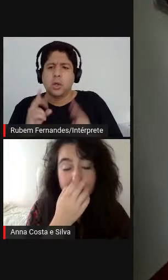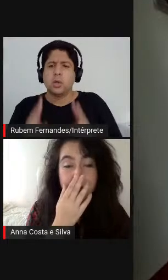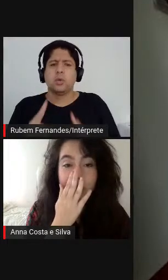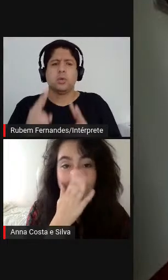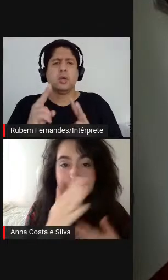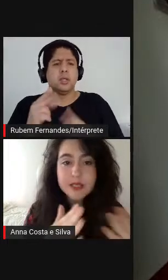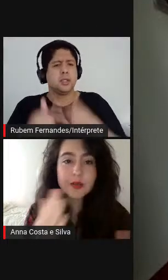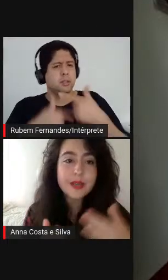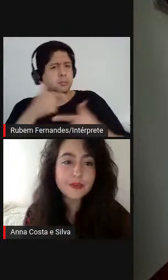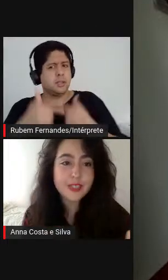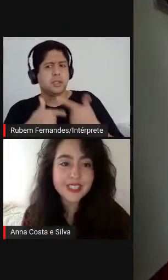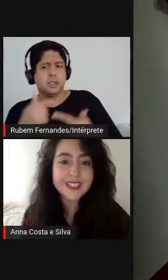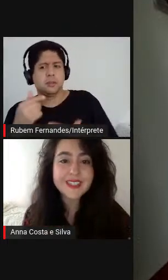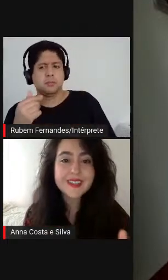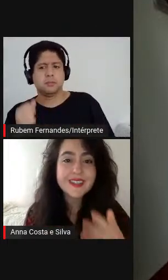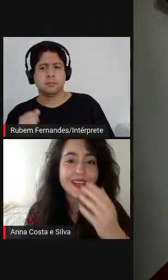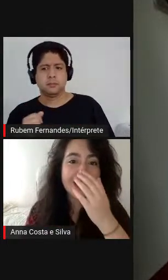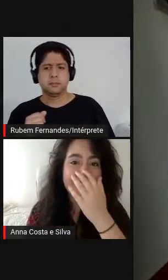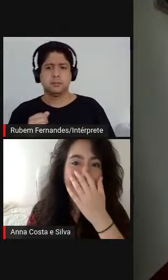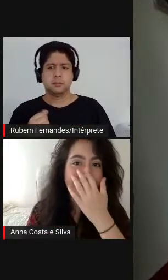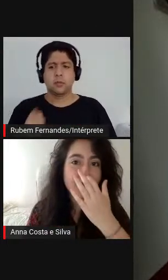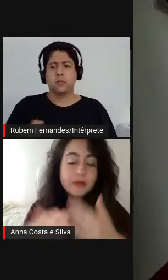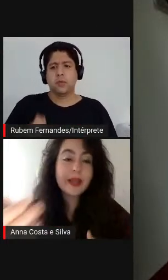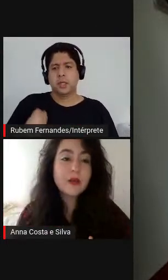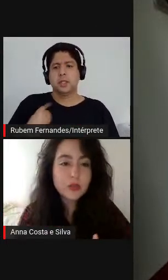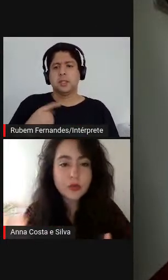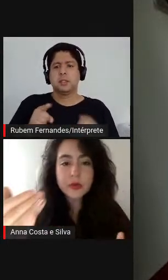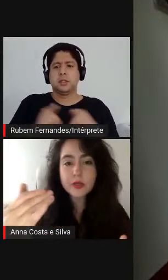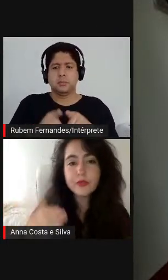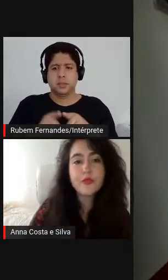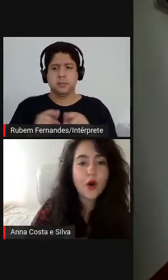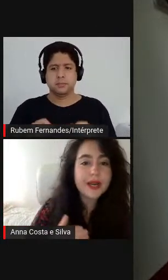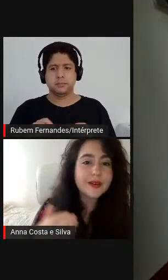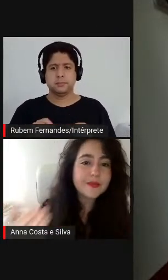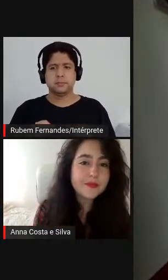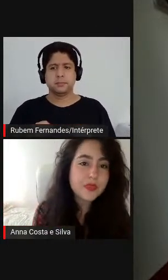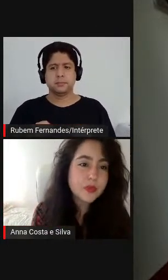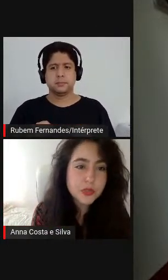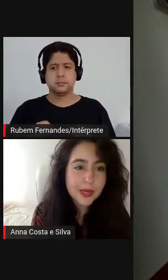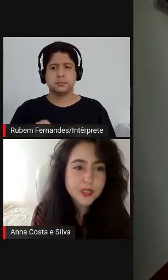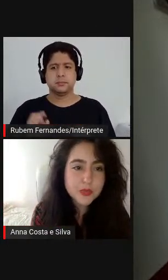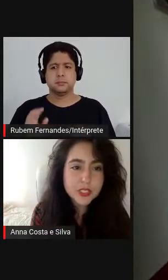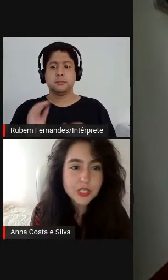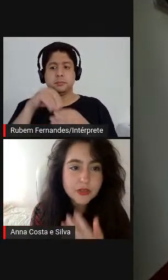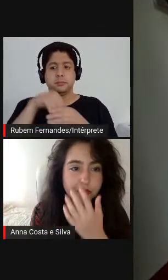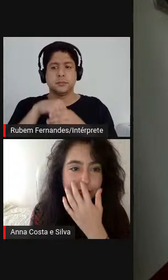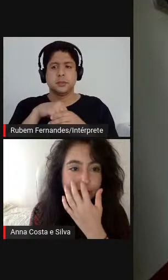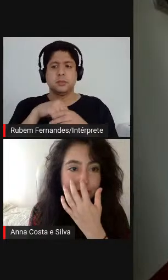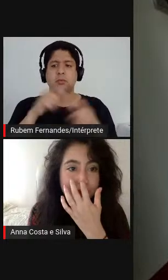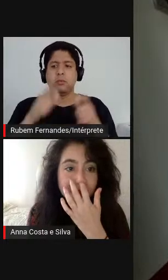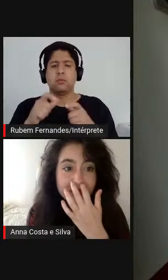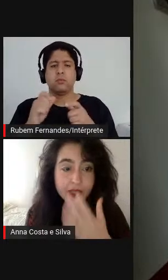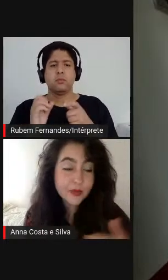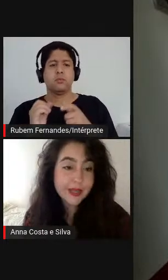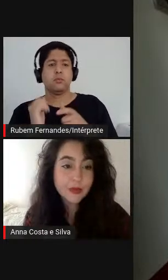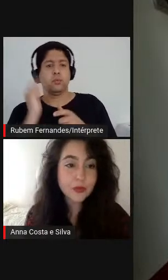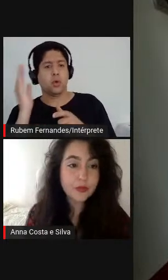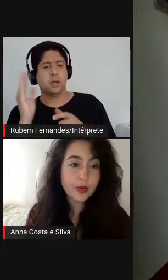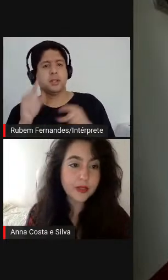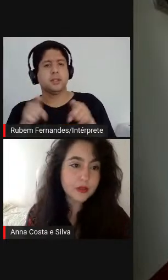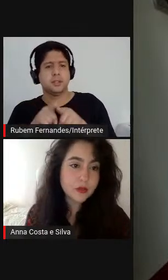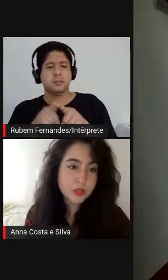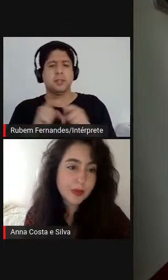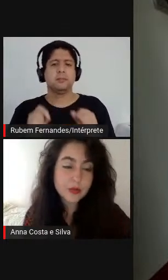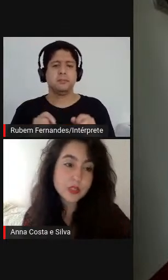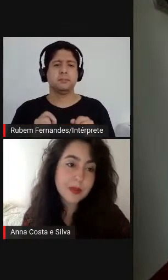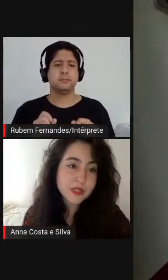obra continuar nesse campo da vida, no dentro e no fora do espaço expositivo, né? E no dentro e